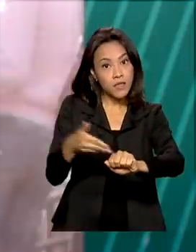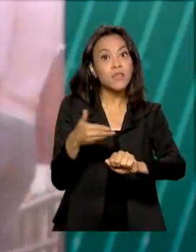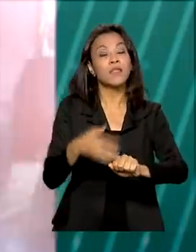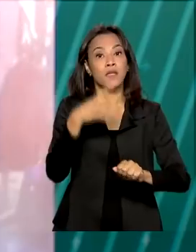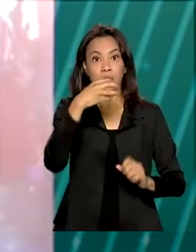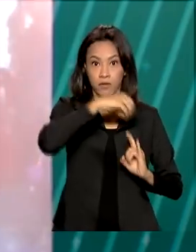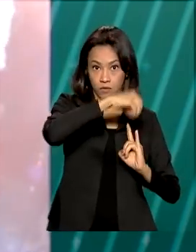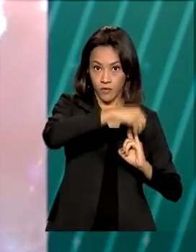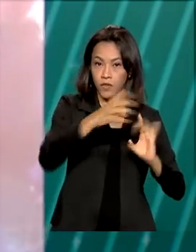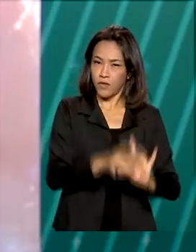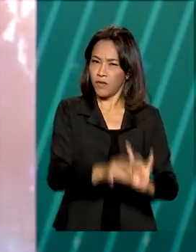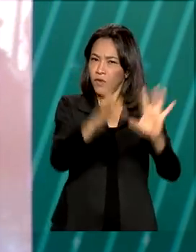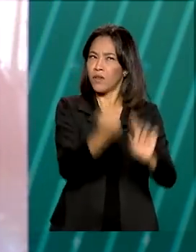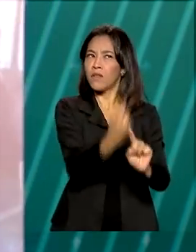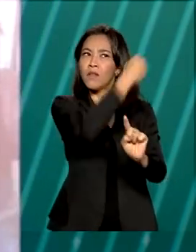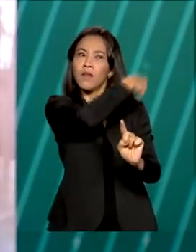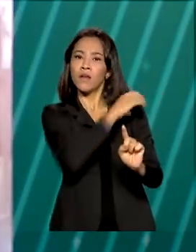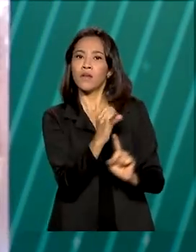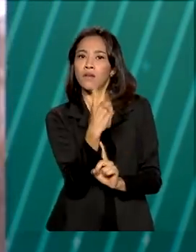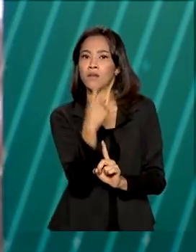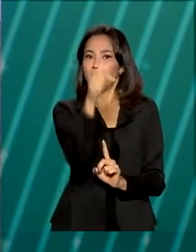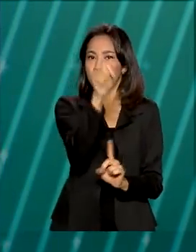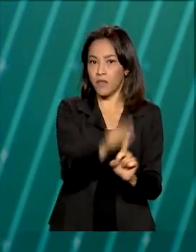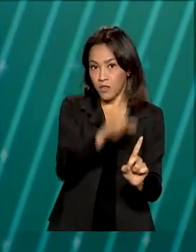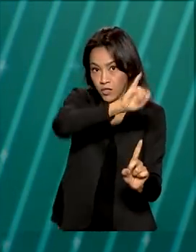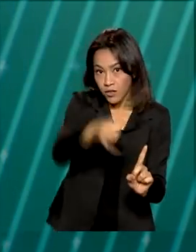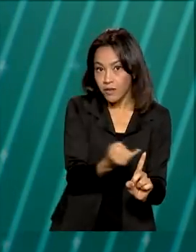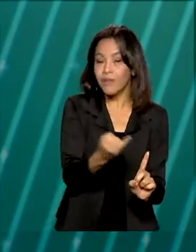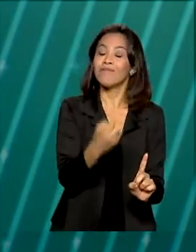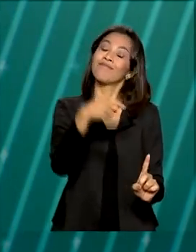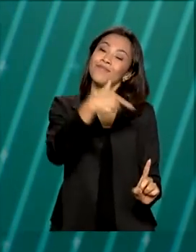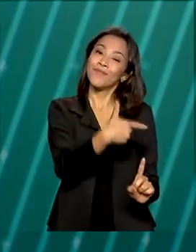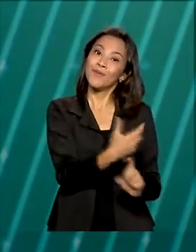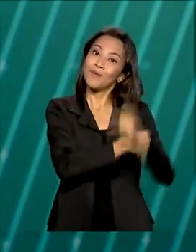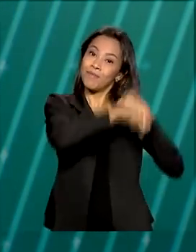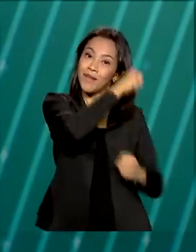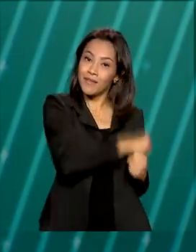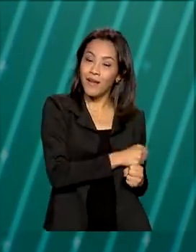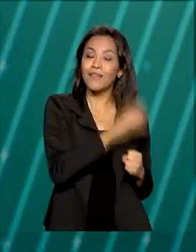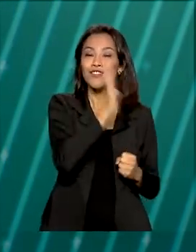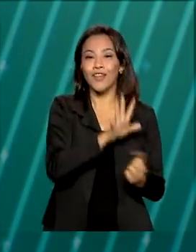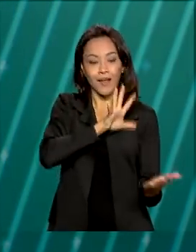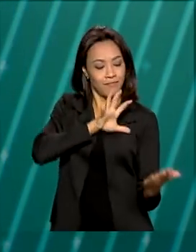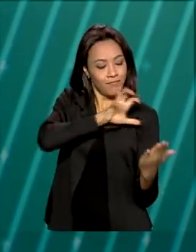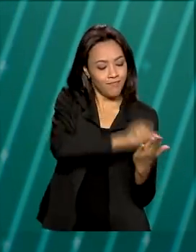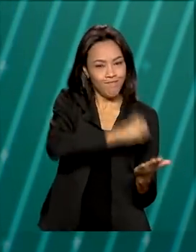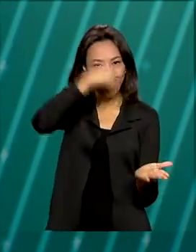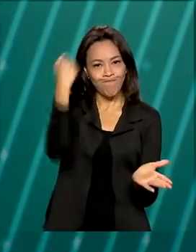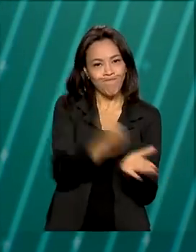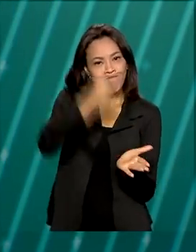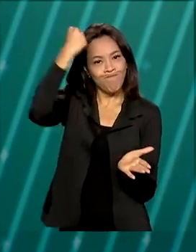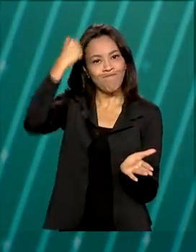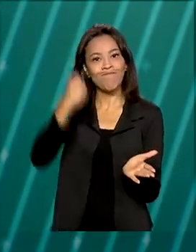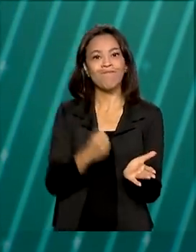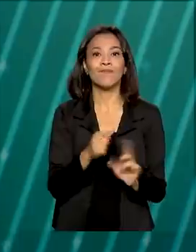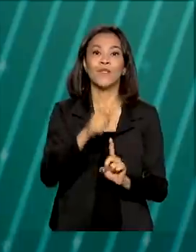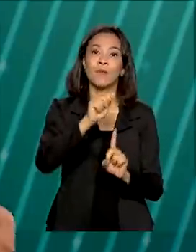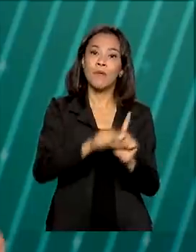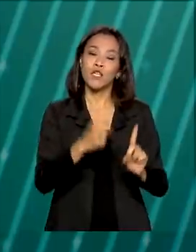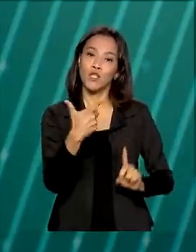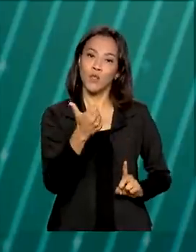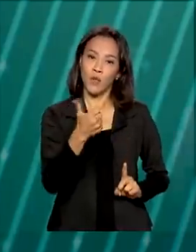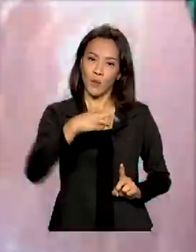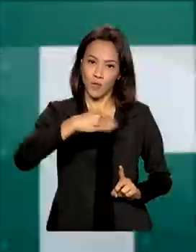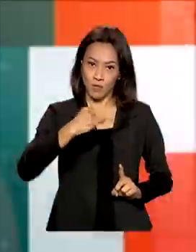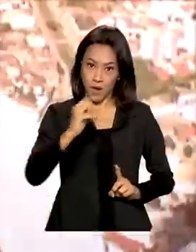autorizado no Brasil desde 17 de janeiro de 2021 e recebeu o registro definitivo em 12 de março